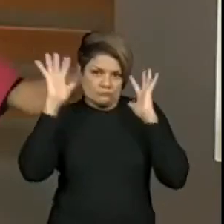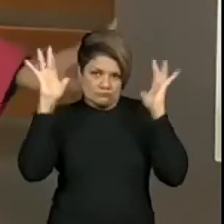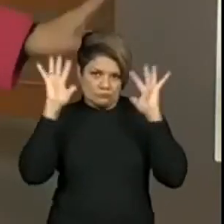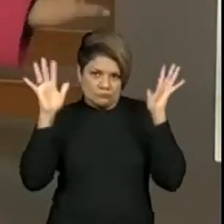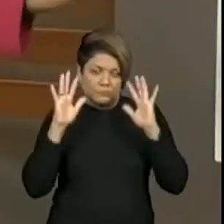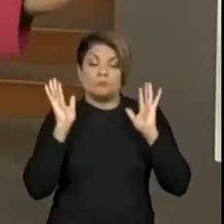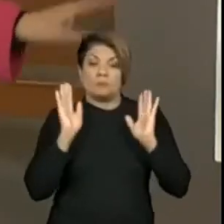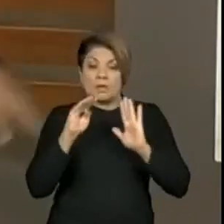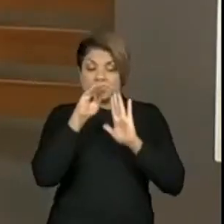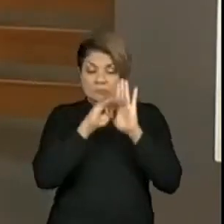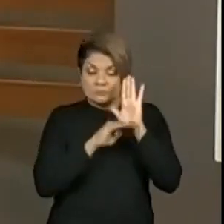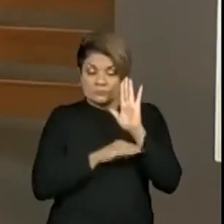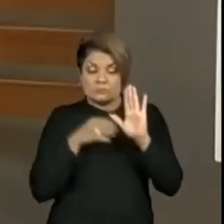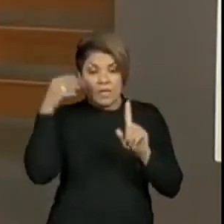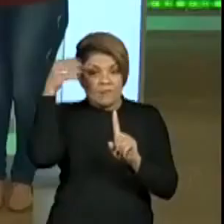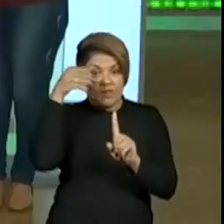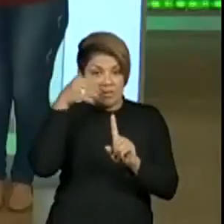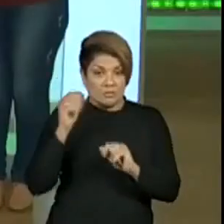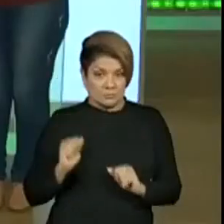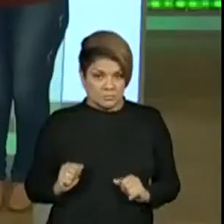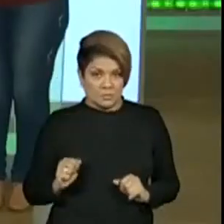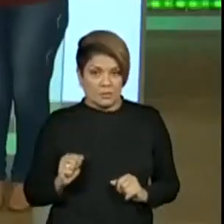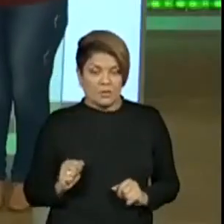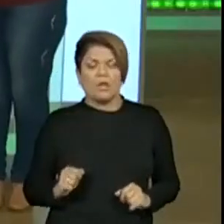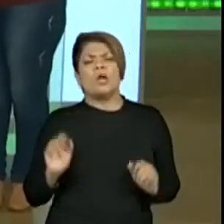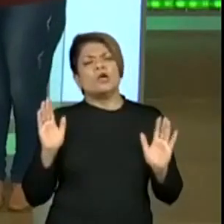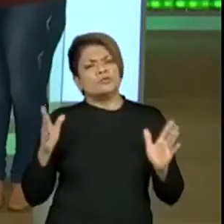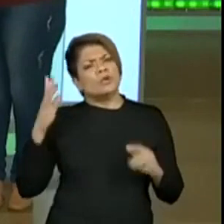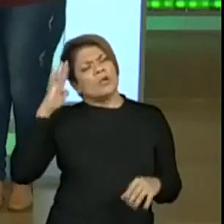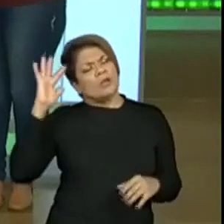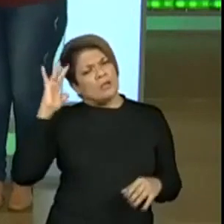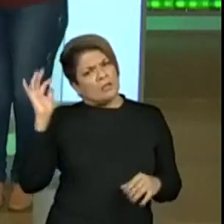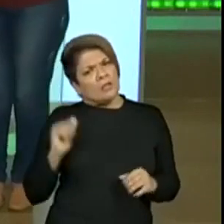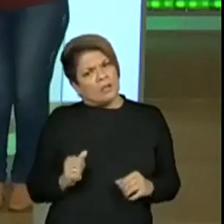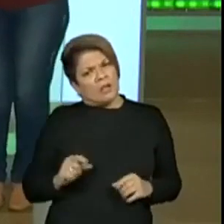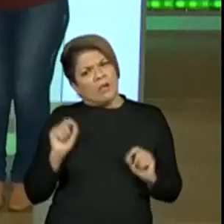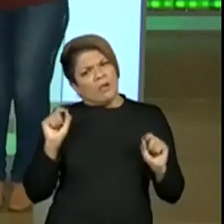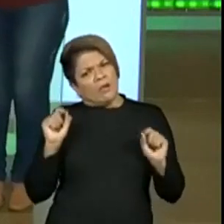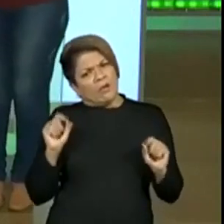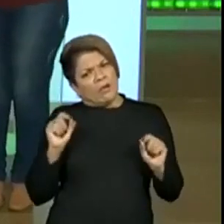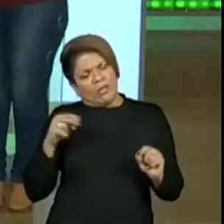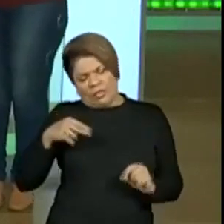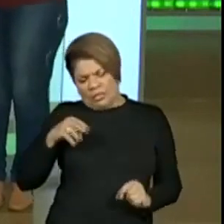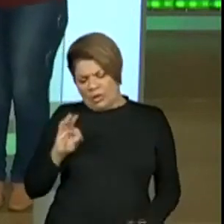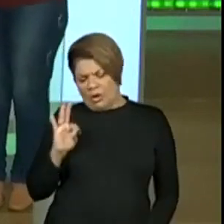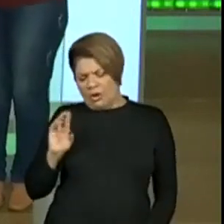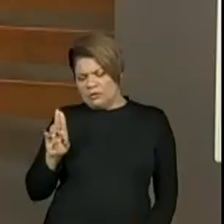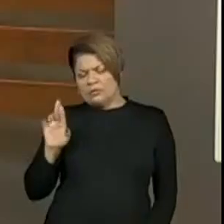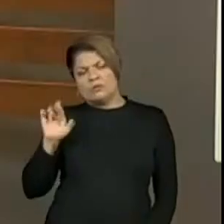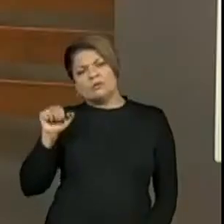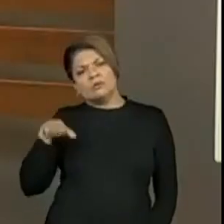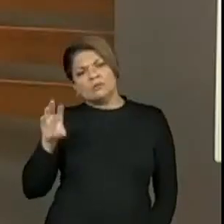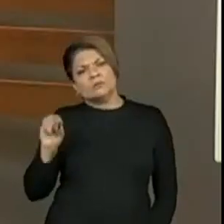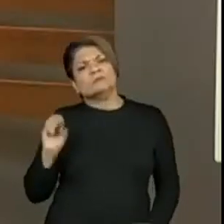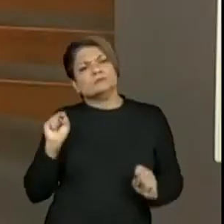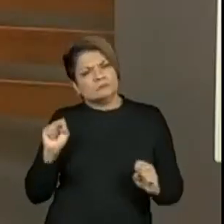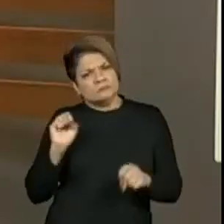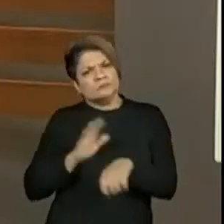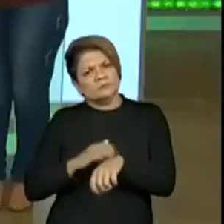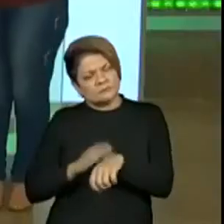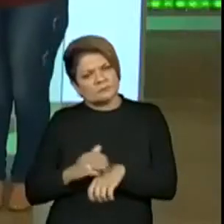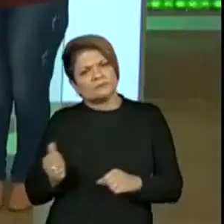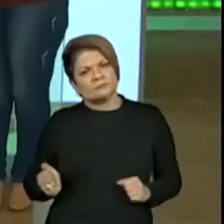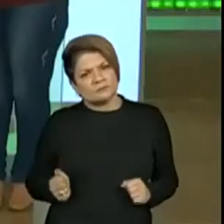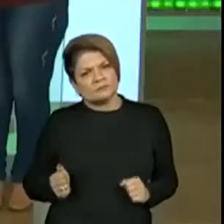seguindo algumas referências, né professora? Sim. Você já pensou o que o noturno pode acontecer, professora Vivi? Ou pelo menos já imaginou? Isso.